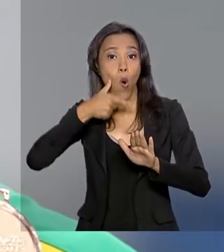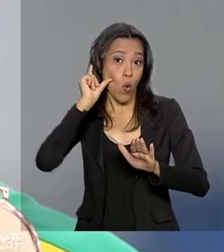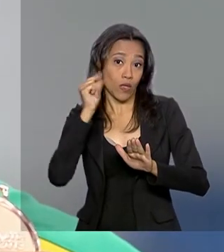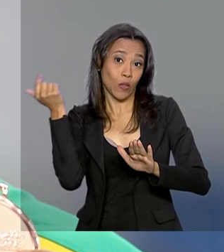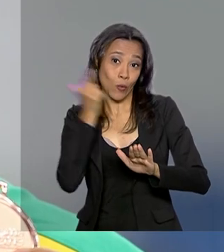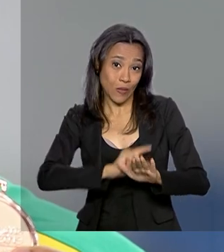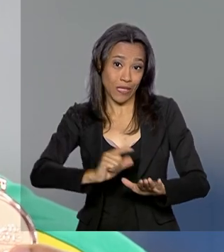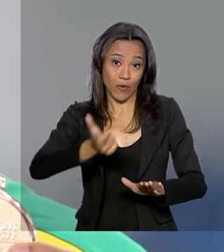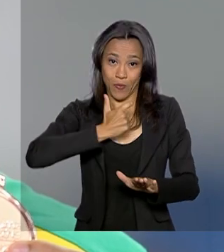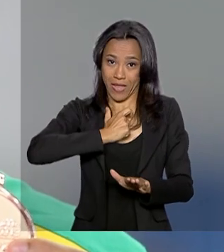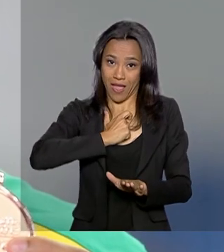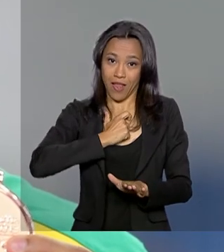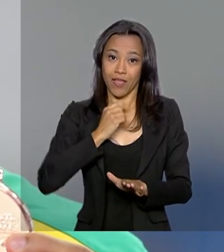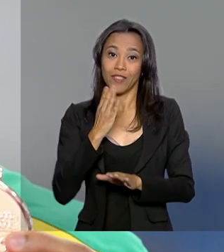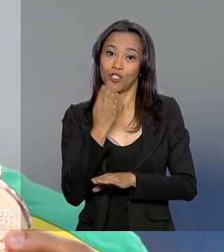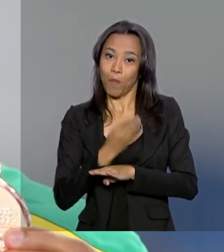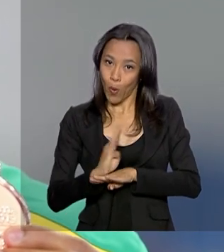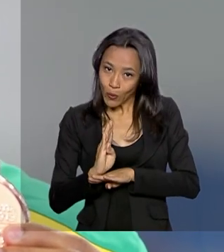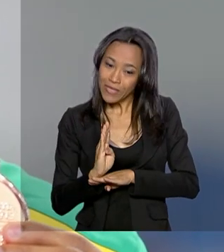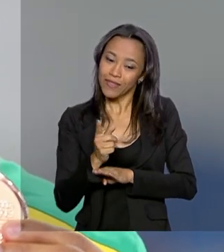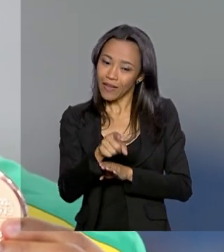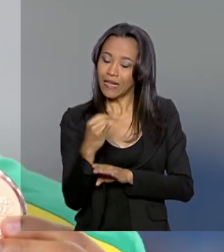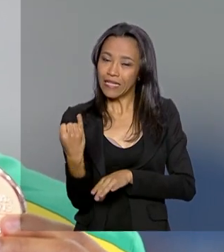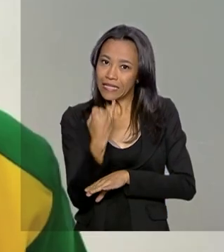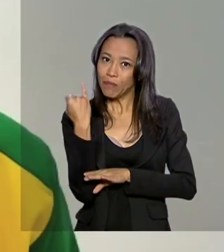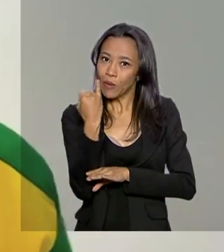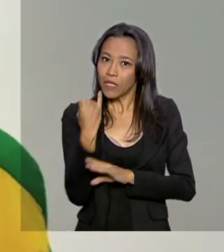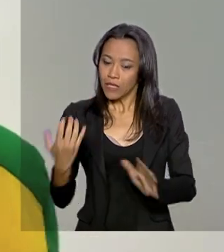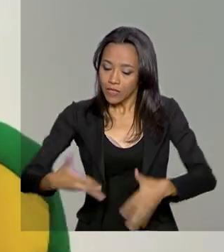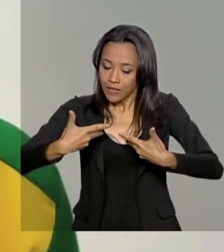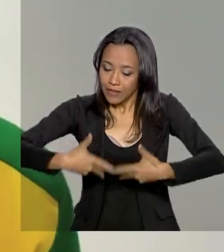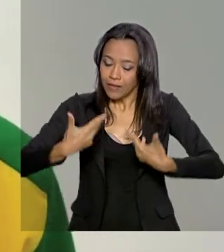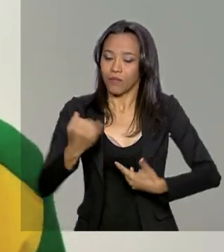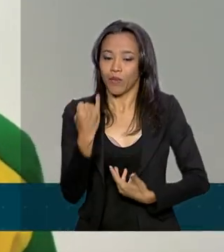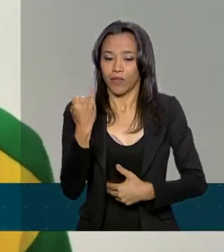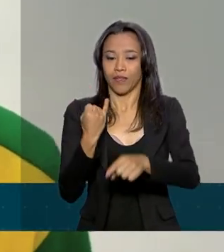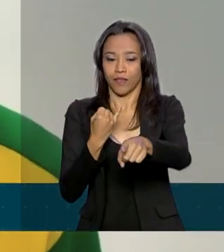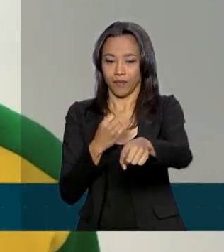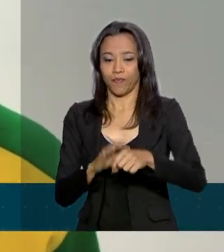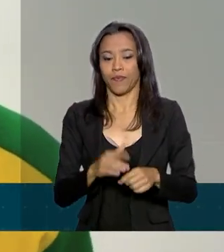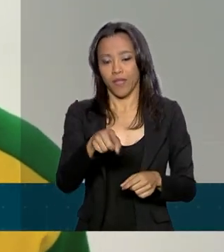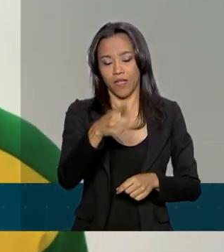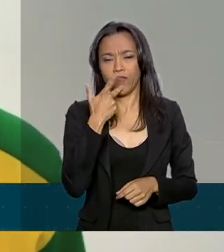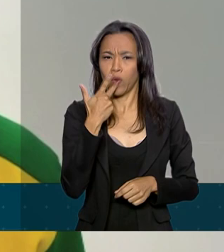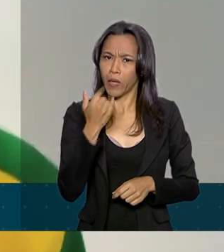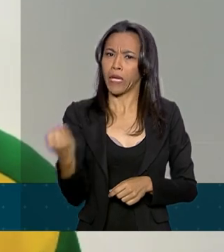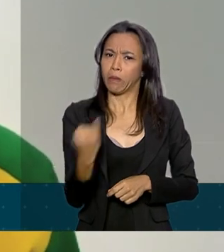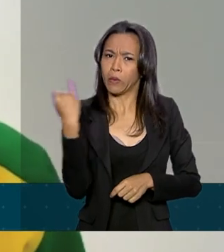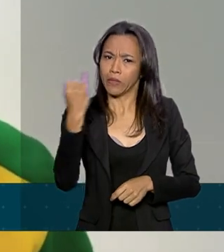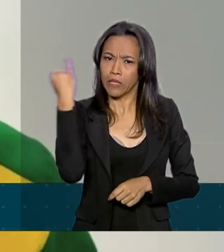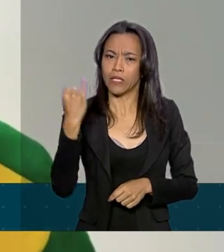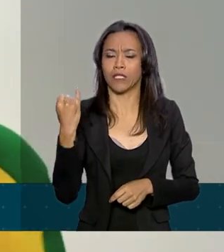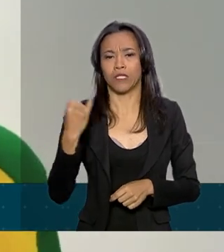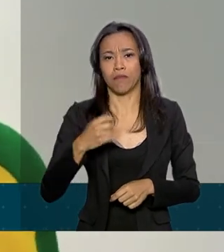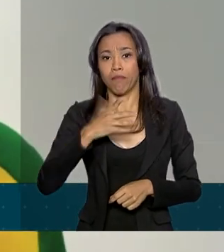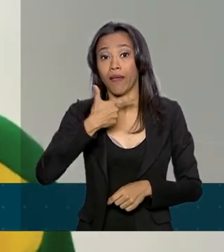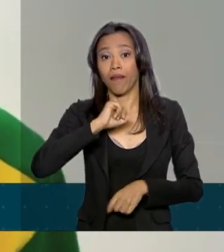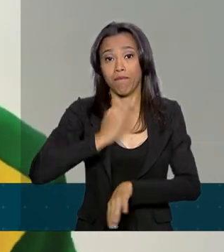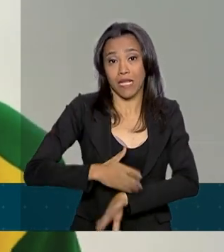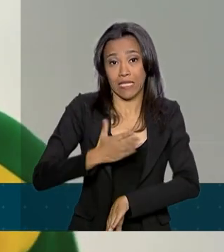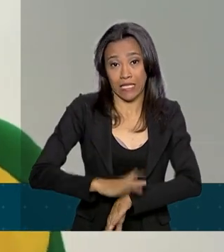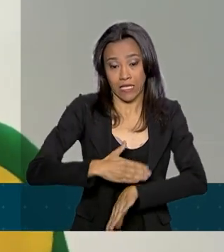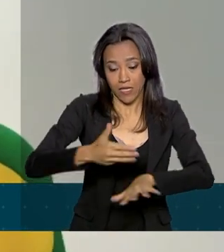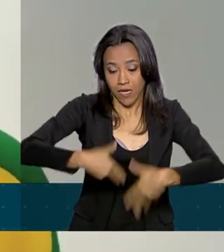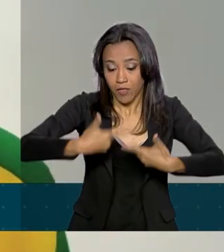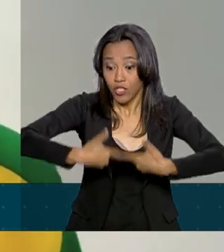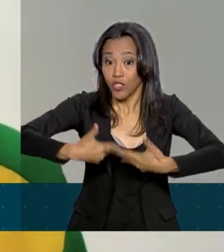bronze, diz que o incentivo é muito importante. Se isso não tem como, é fundamental para os atletas. Com isso já é